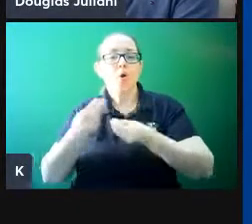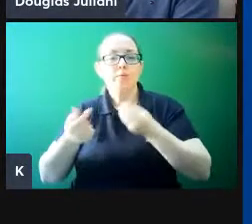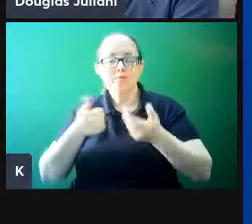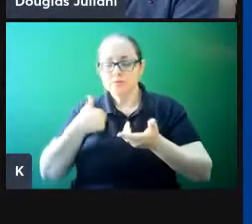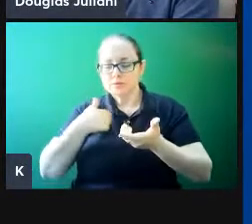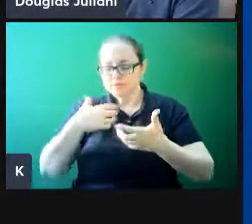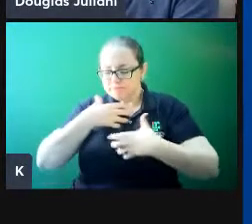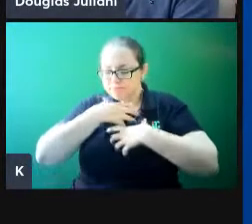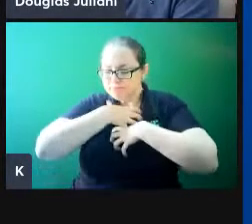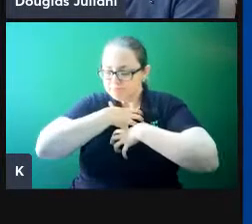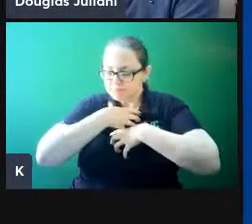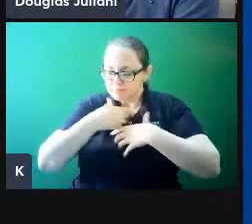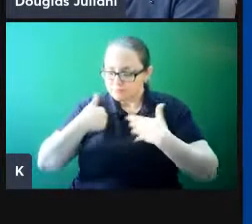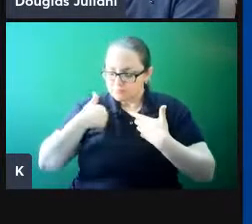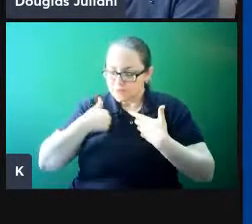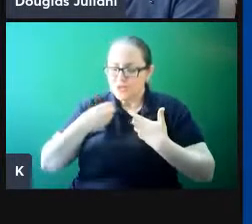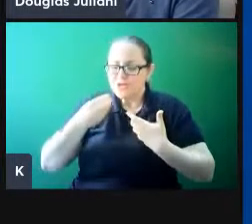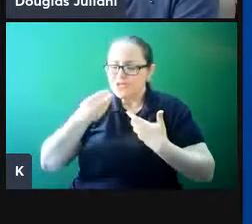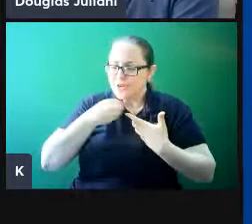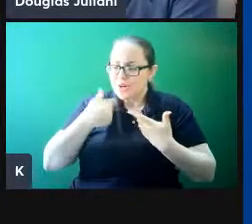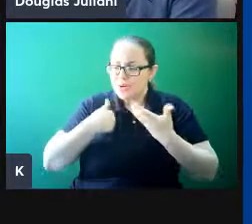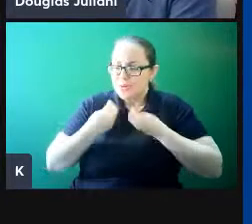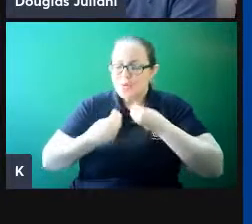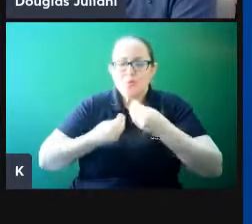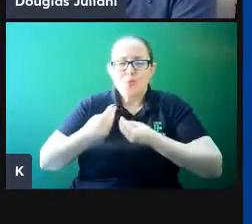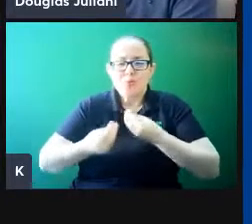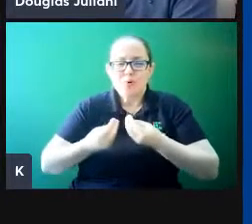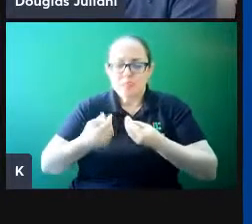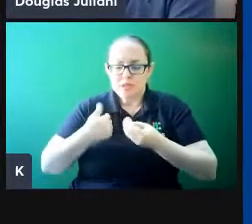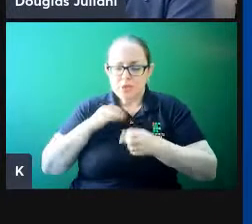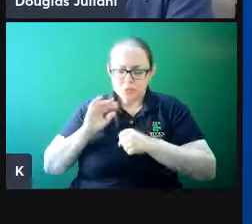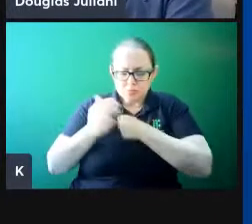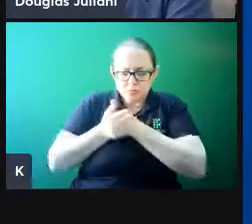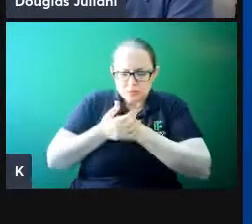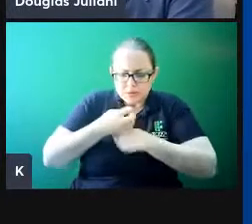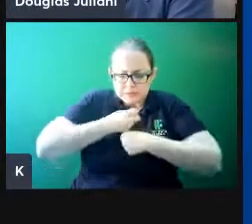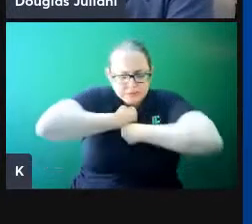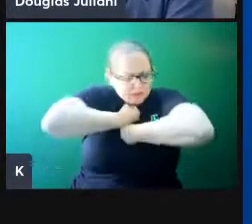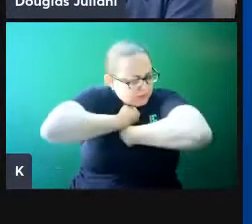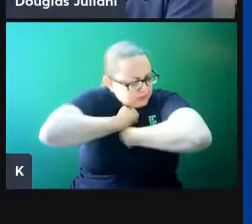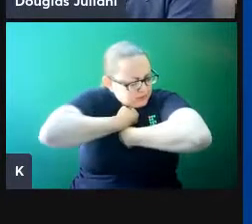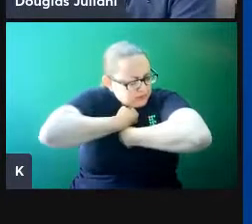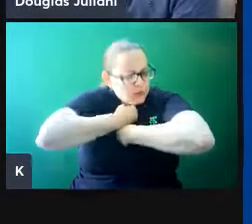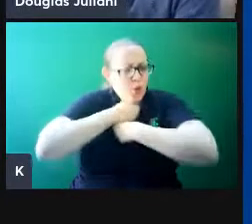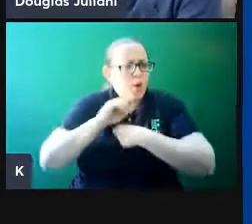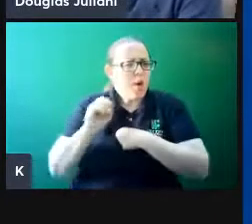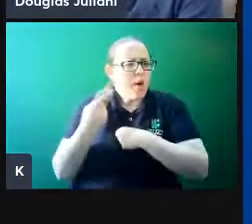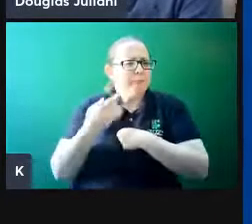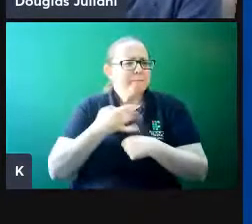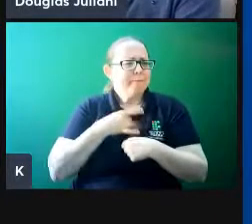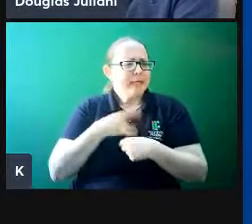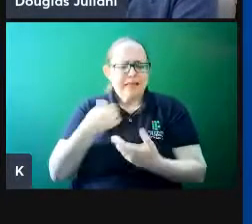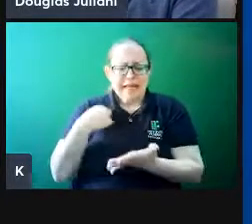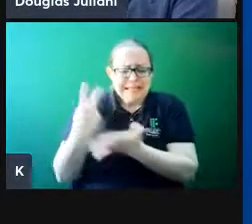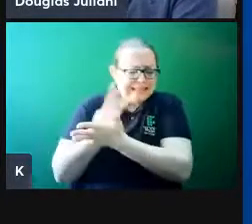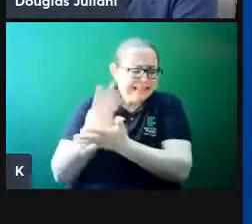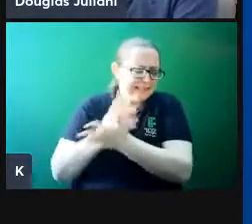vulnerabilidade? A gente esconde, se fecha, a gente tem medo de errar ou a gente